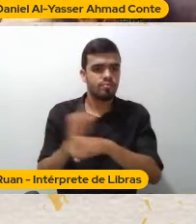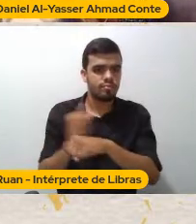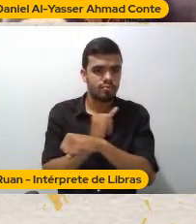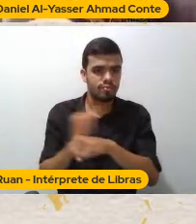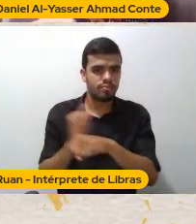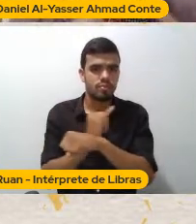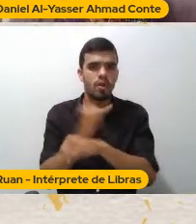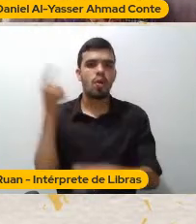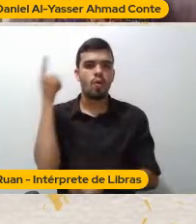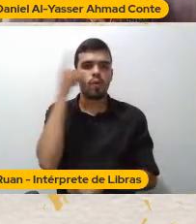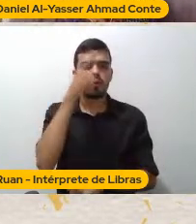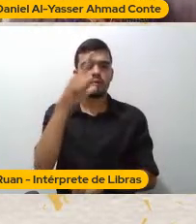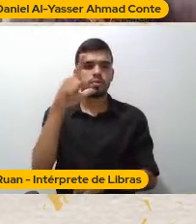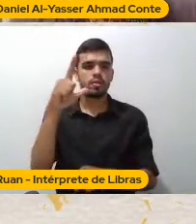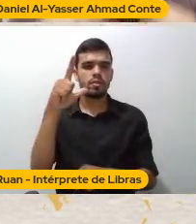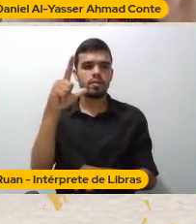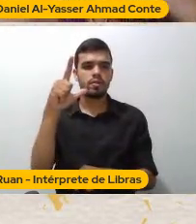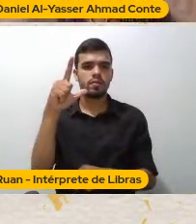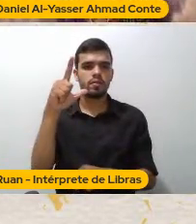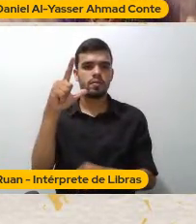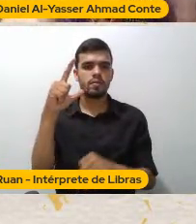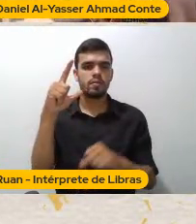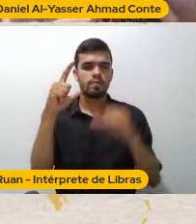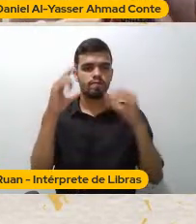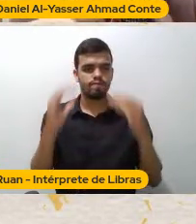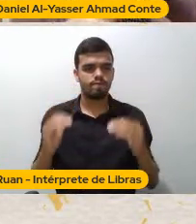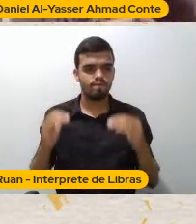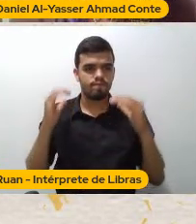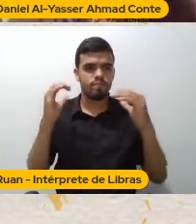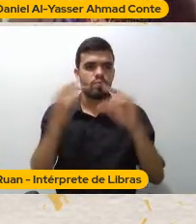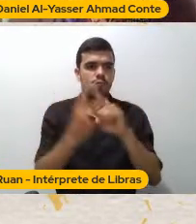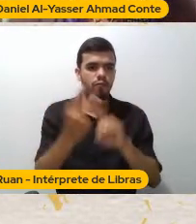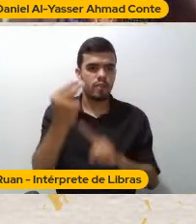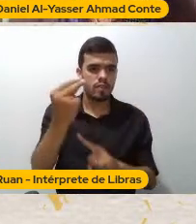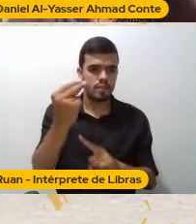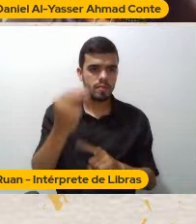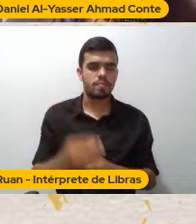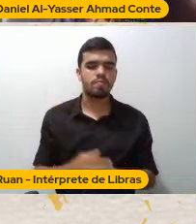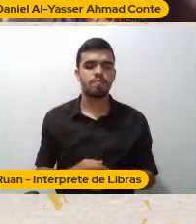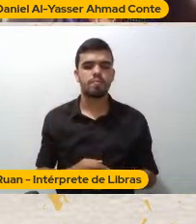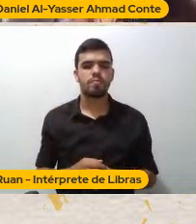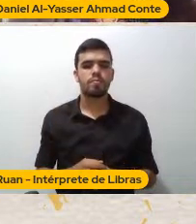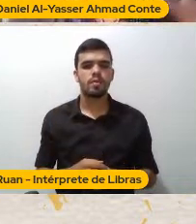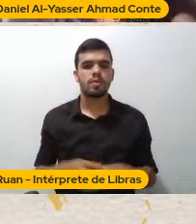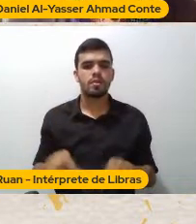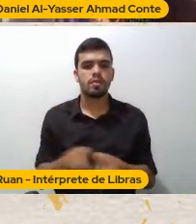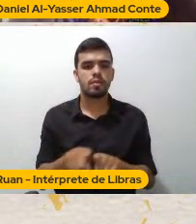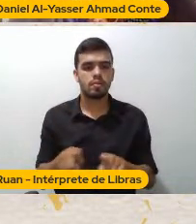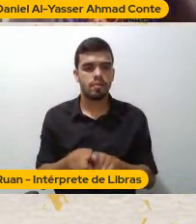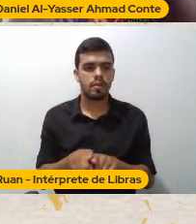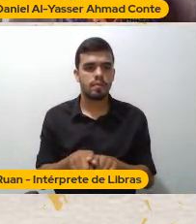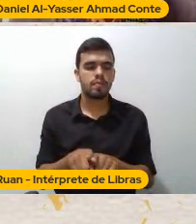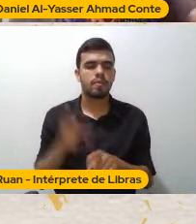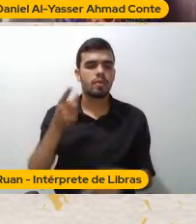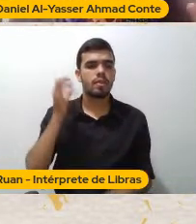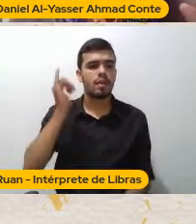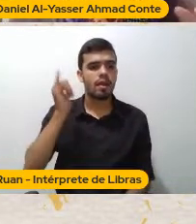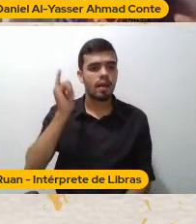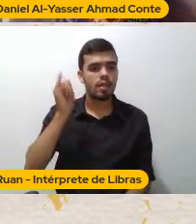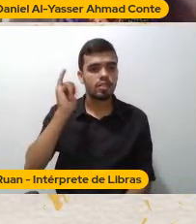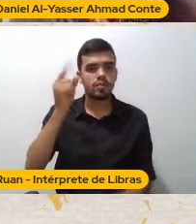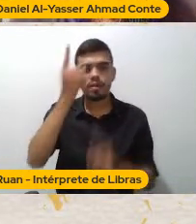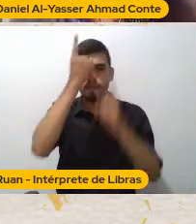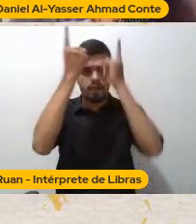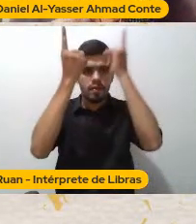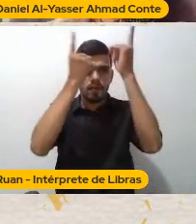A gente sabe Que essas imagens Oriundas Das narrativas Ficcionais Que criaram O Oriente Reunindo sempre